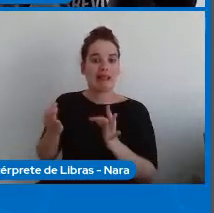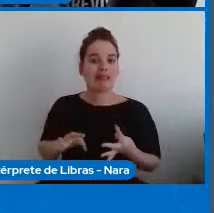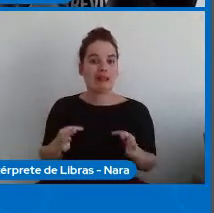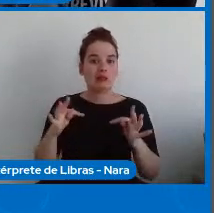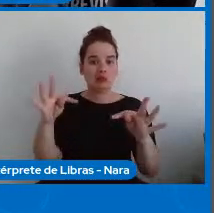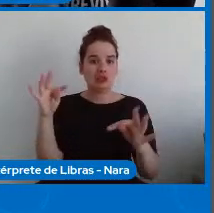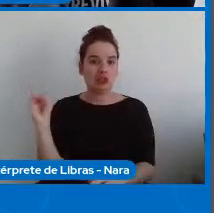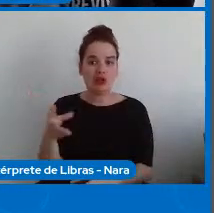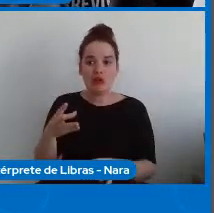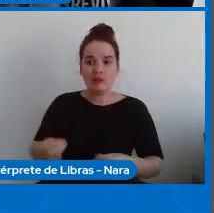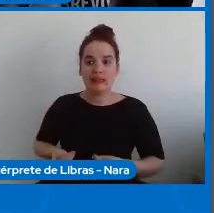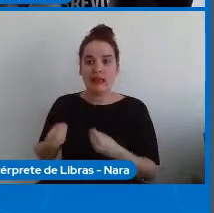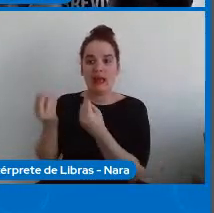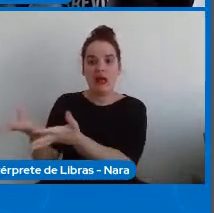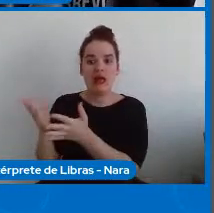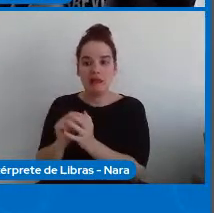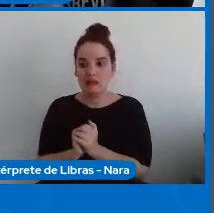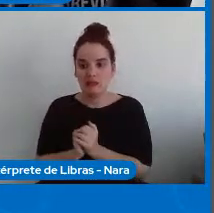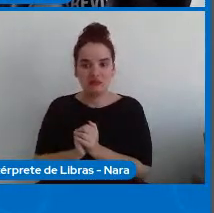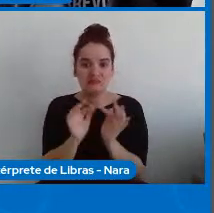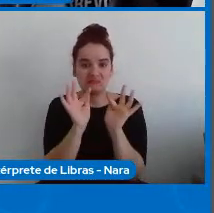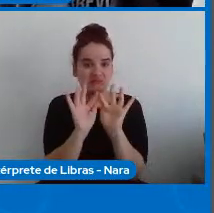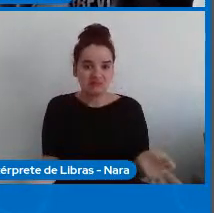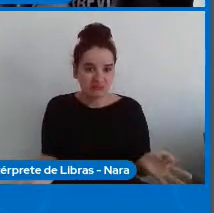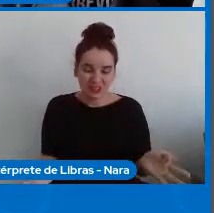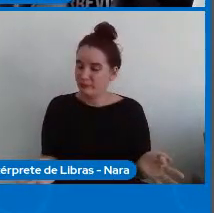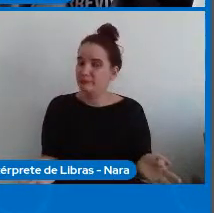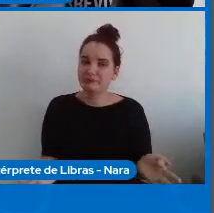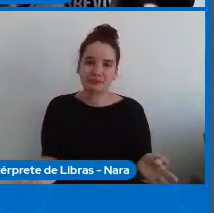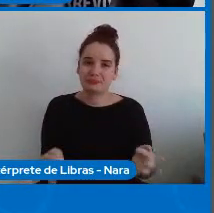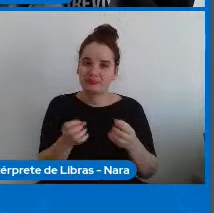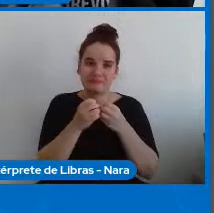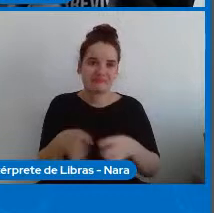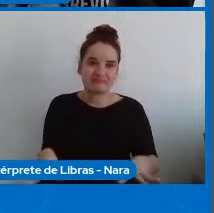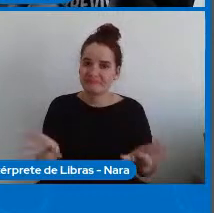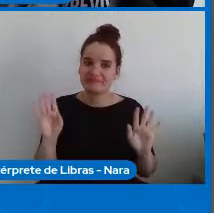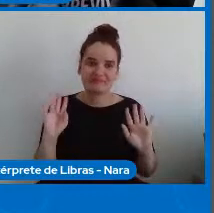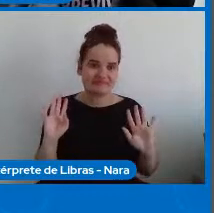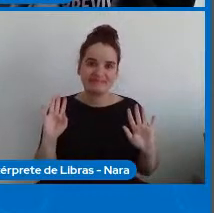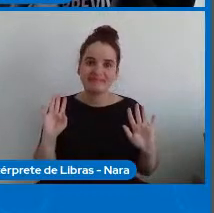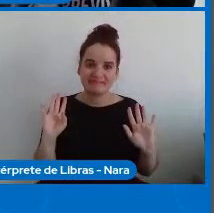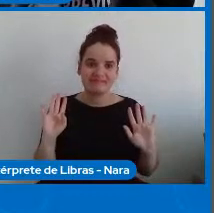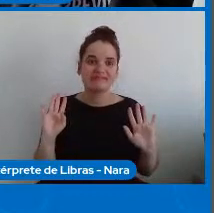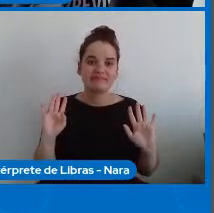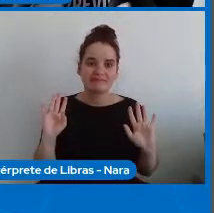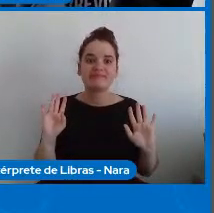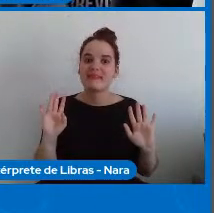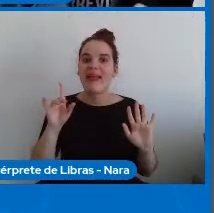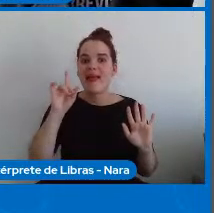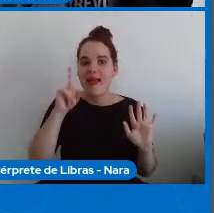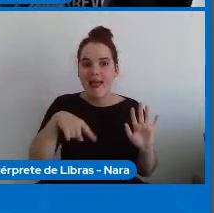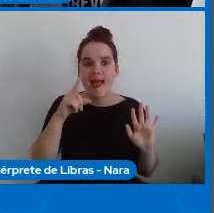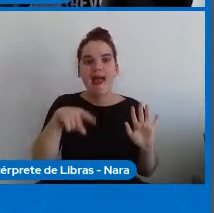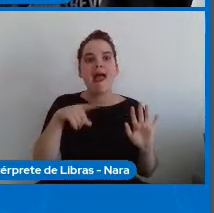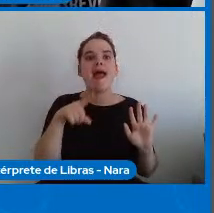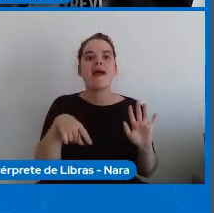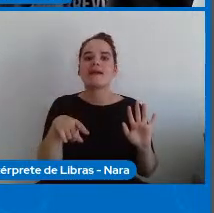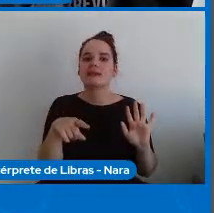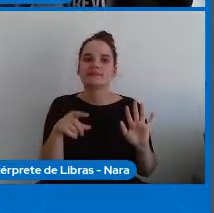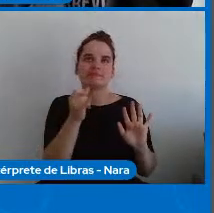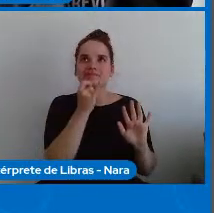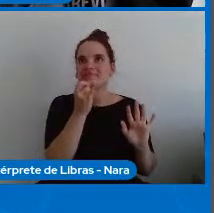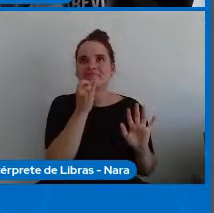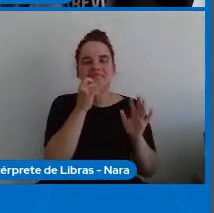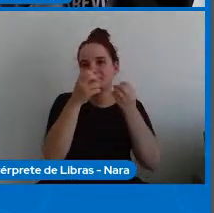uso de uma tecnologia, é algo complicado. É abrir a porta à tragédia quando se